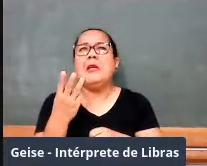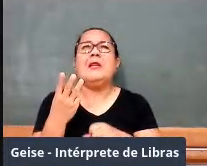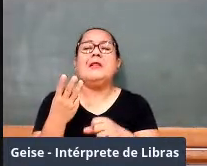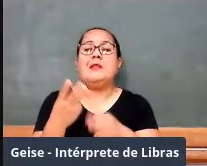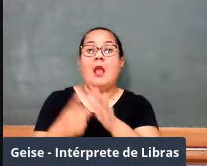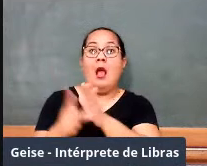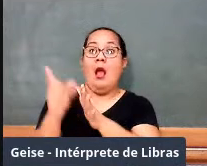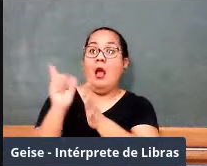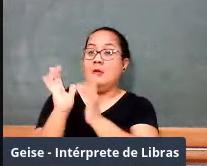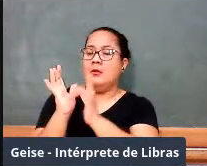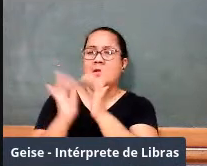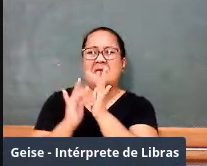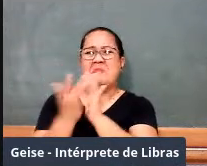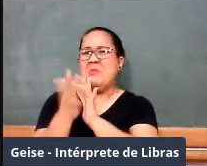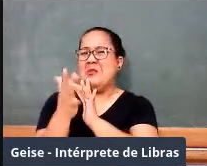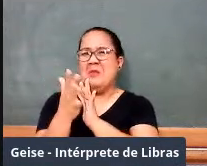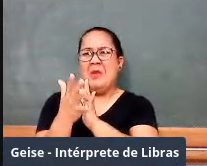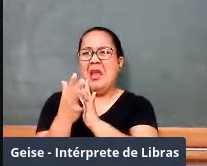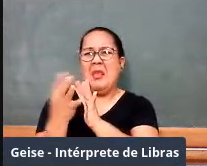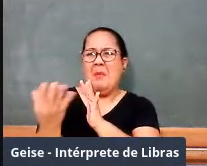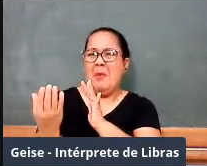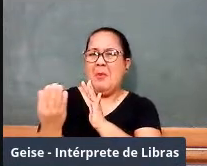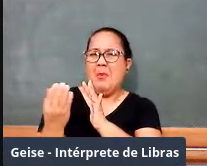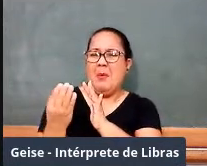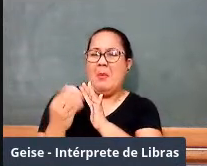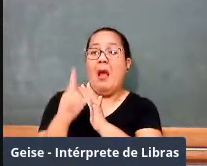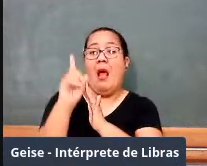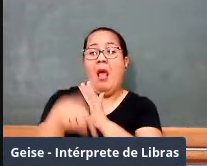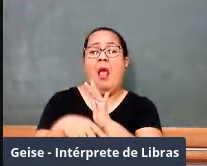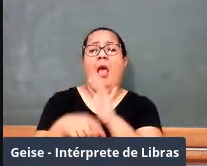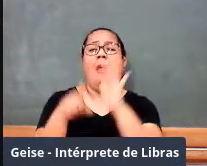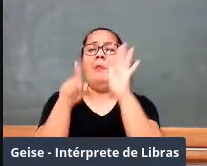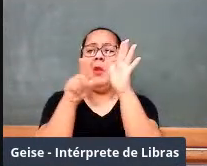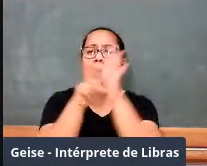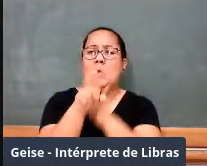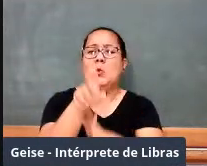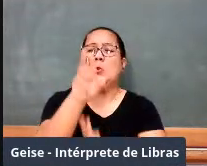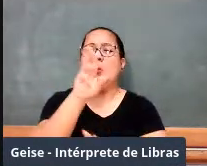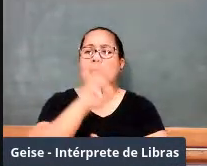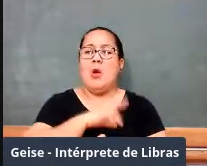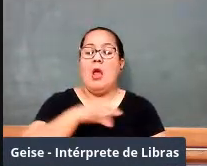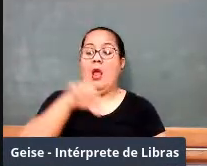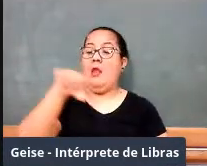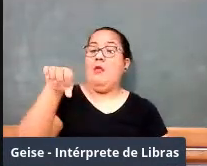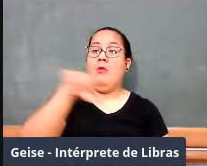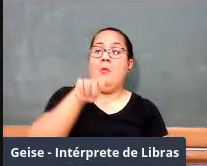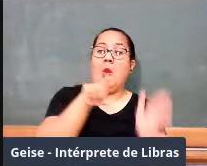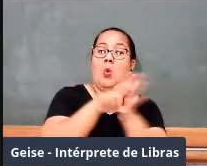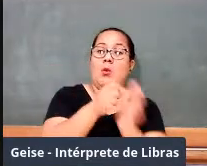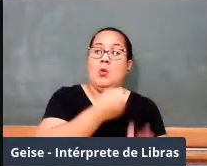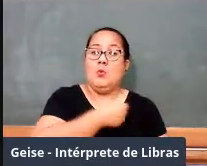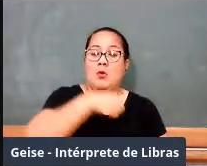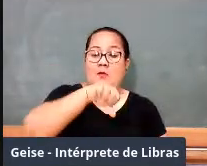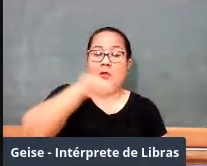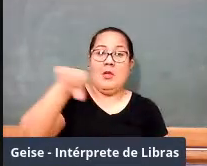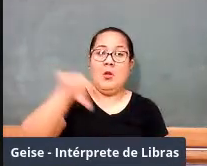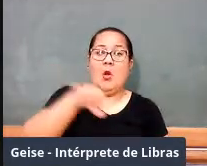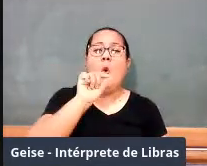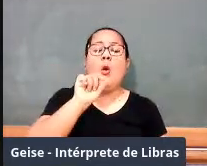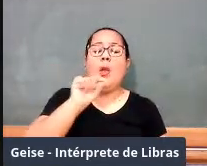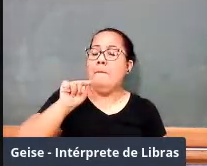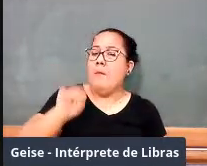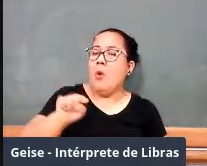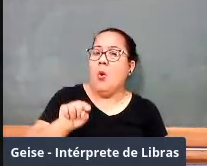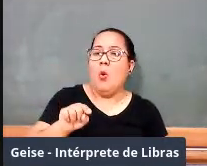que compôs os seus elementos. E assim vai. Pergunta 99, o que é ponto? Pergunta 101, o que é linha?